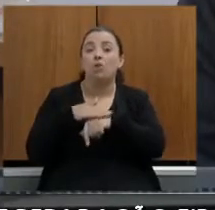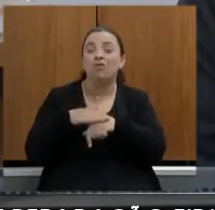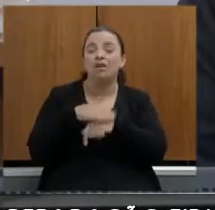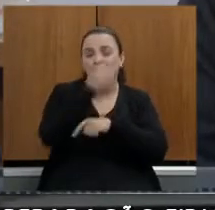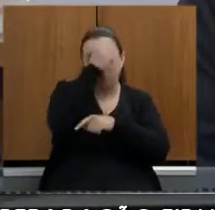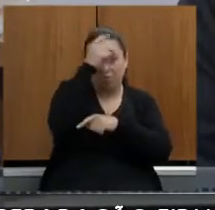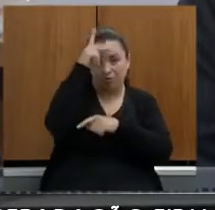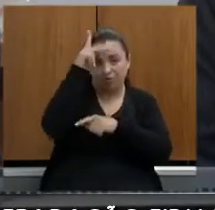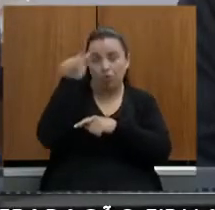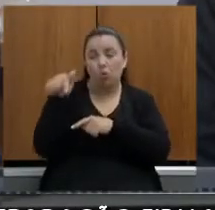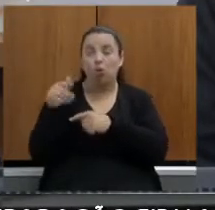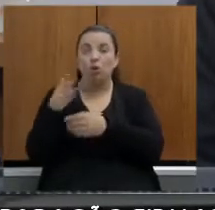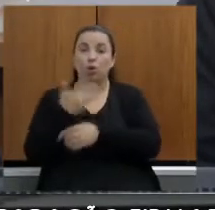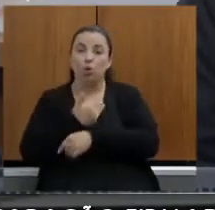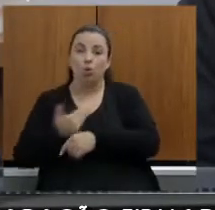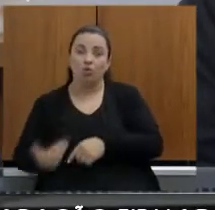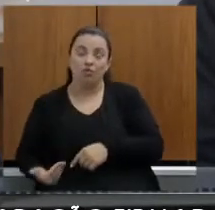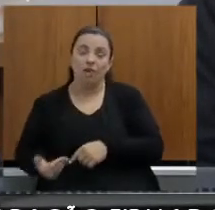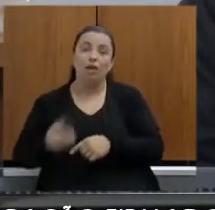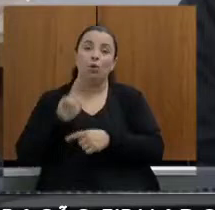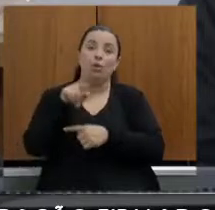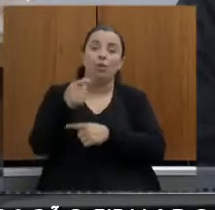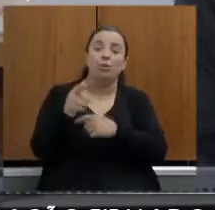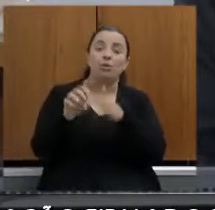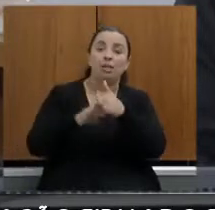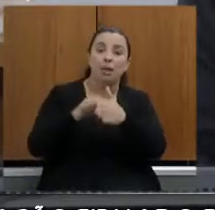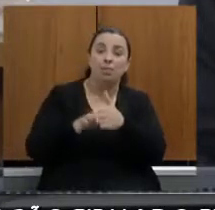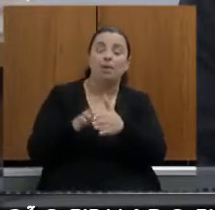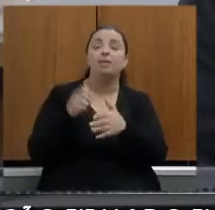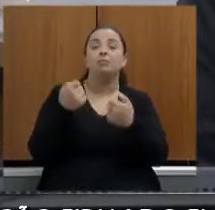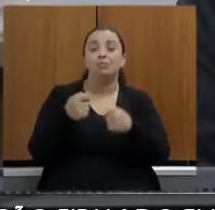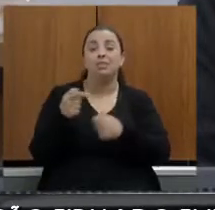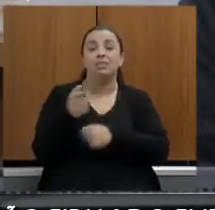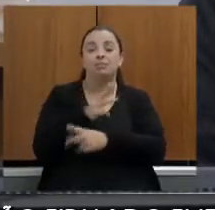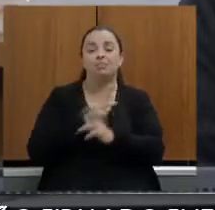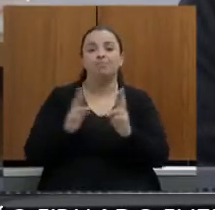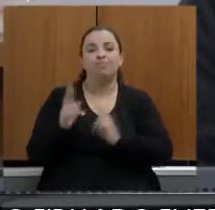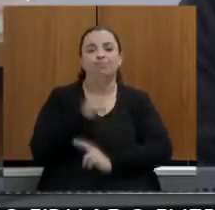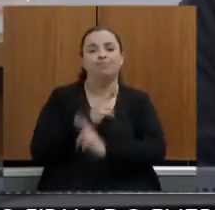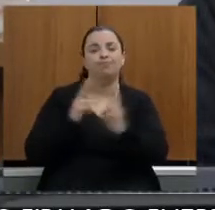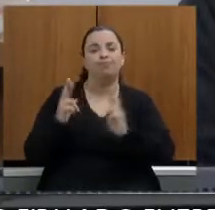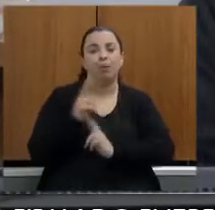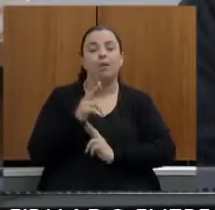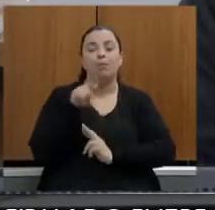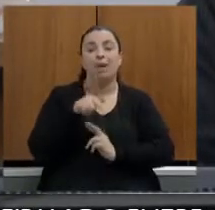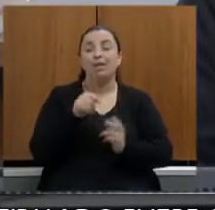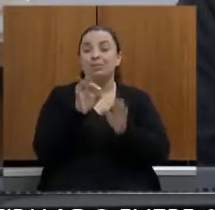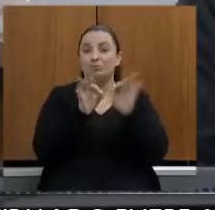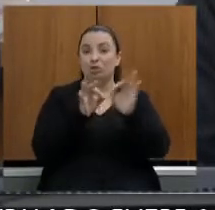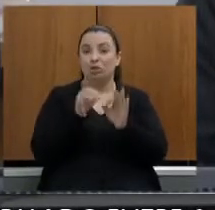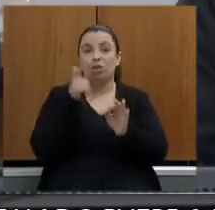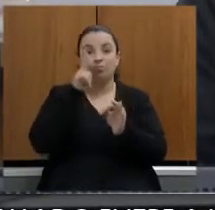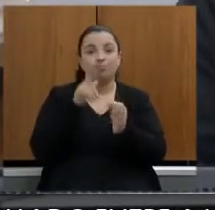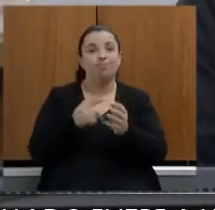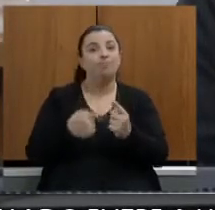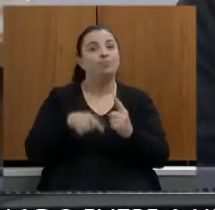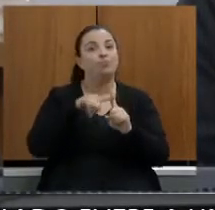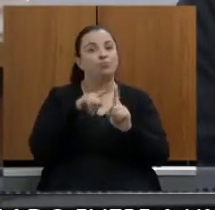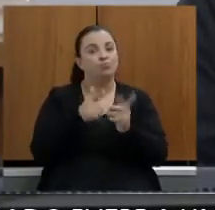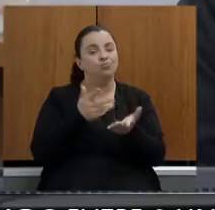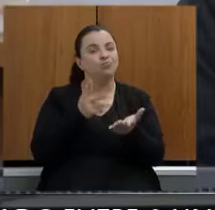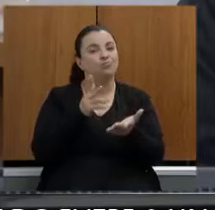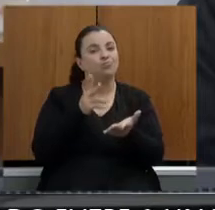governo e depois a empresa que for contratada ela é fundamental para esse projeto estar certo eu agradeço a sua vinda aqui